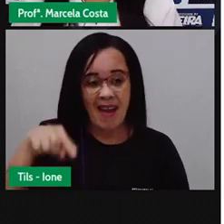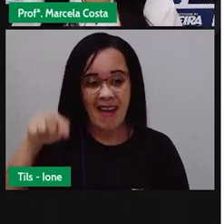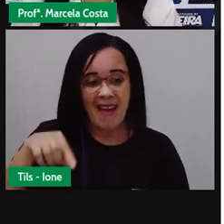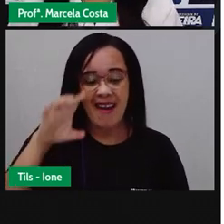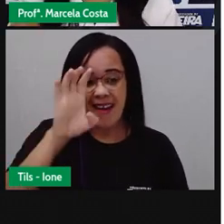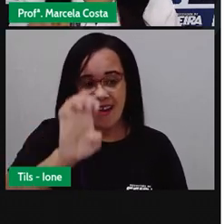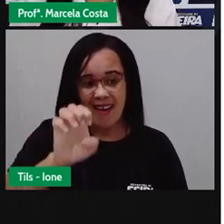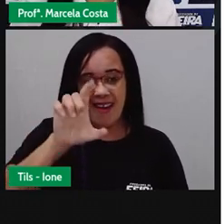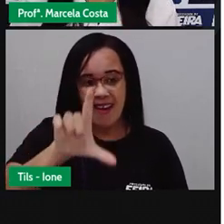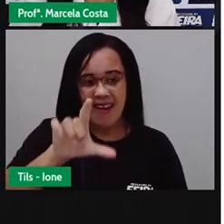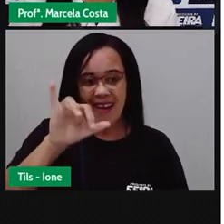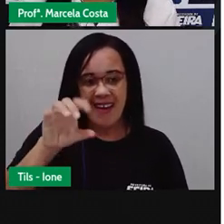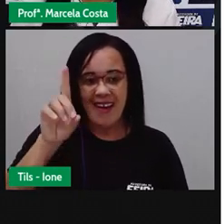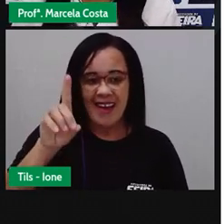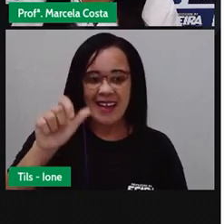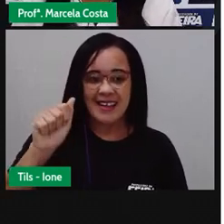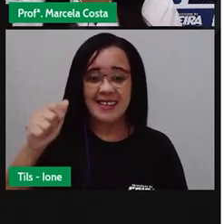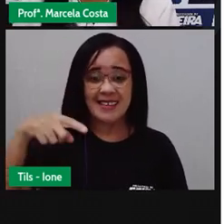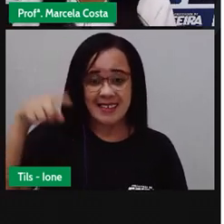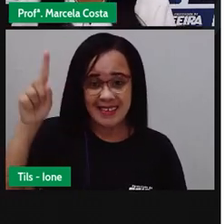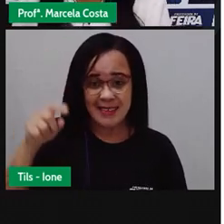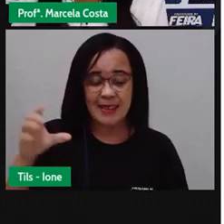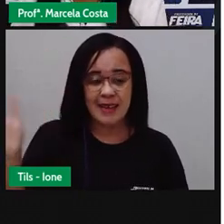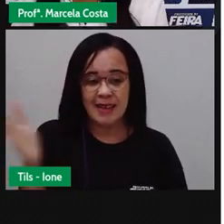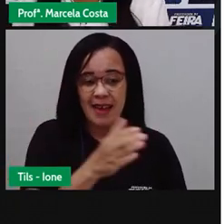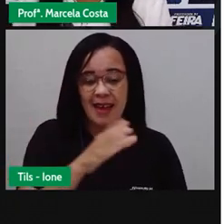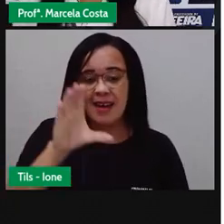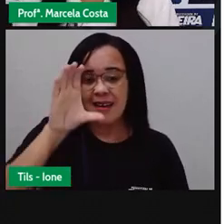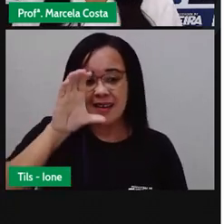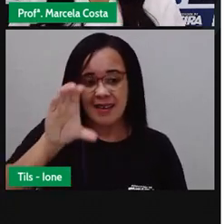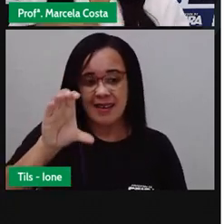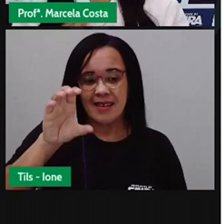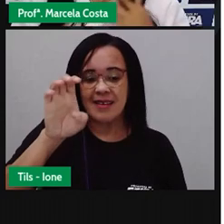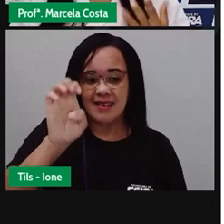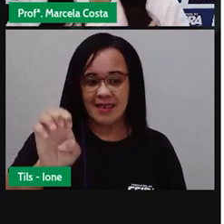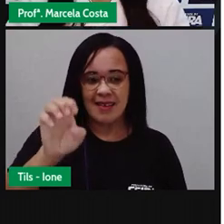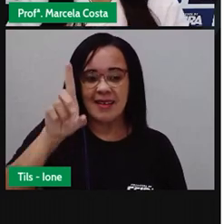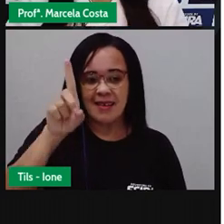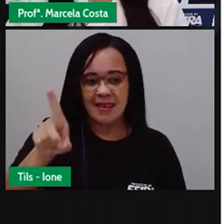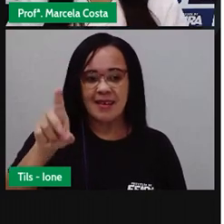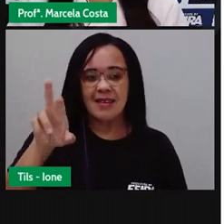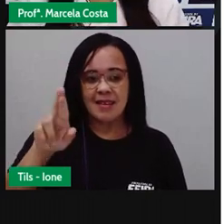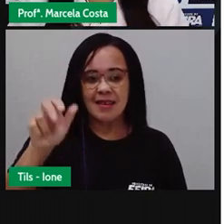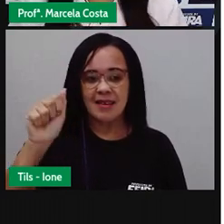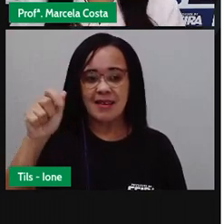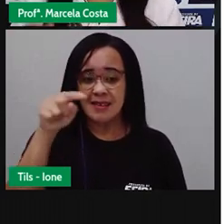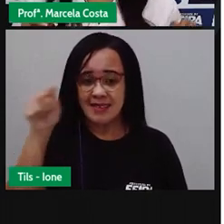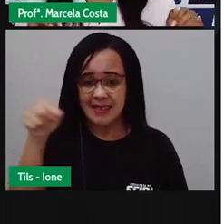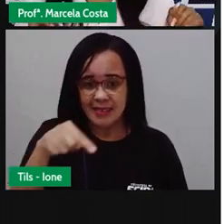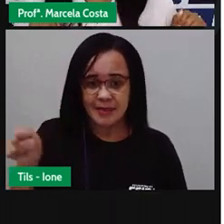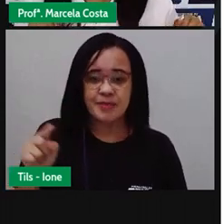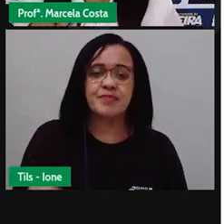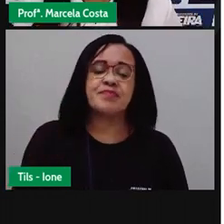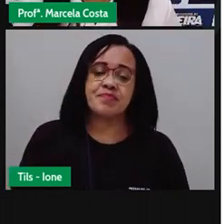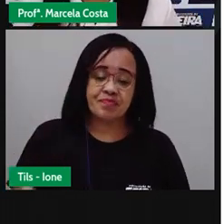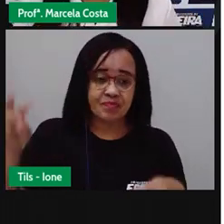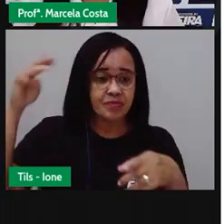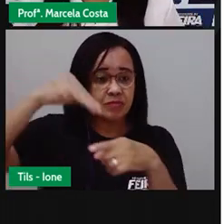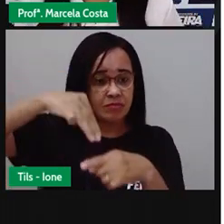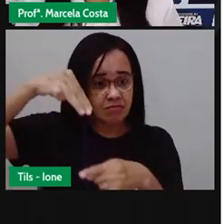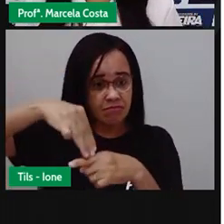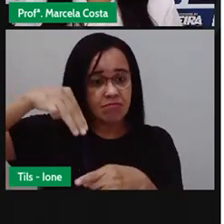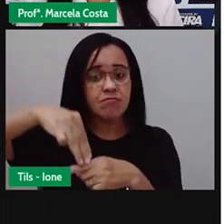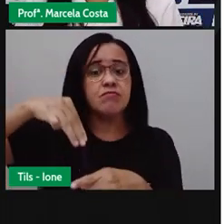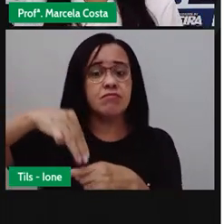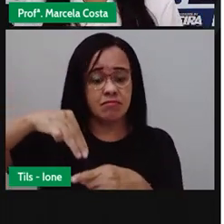Ela é professora aqui na Rede Municipal de Ensino de Feira de Santana. E ela é a professora do segundo ano.